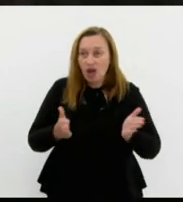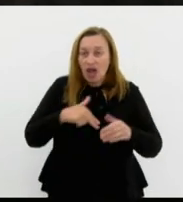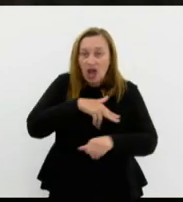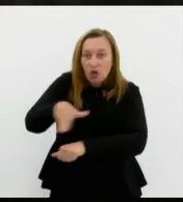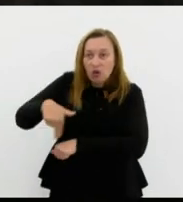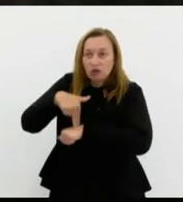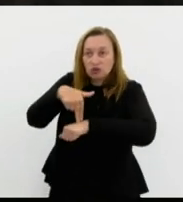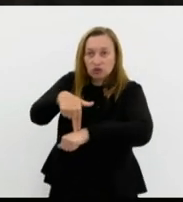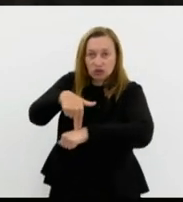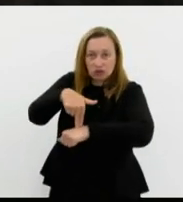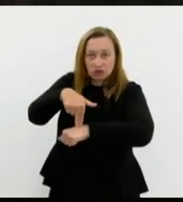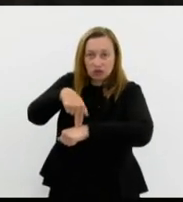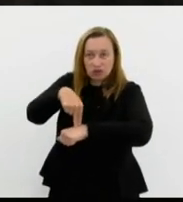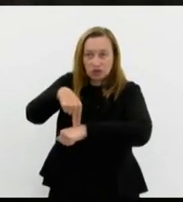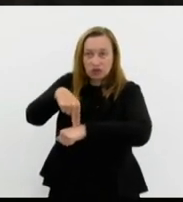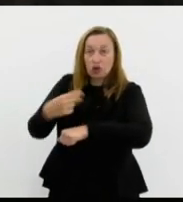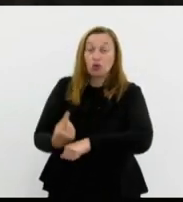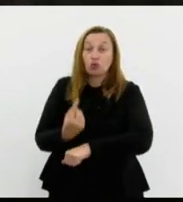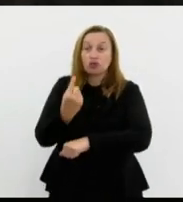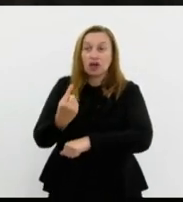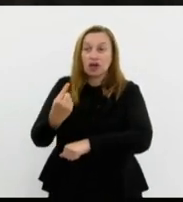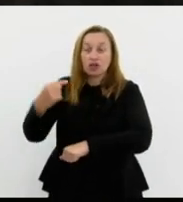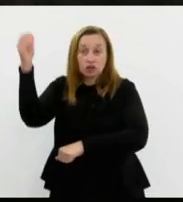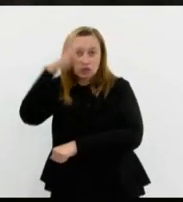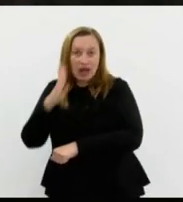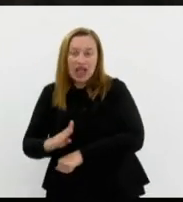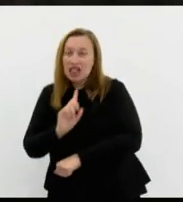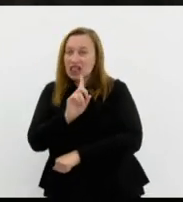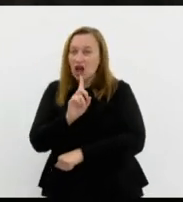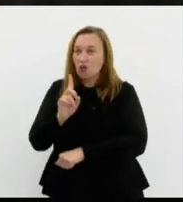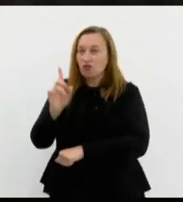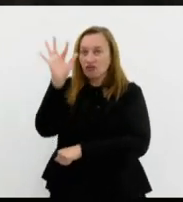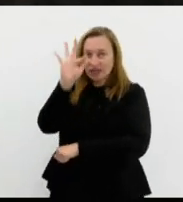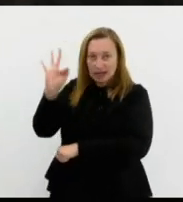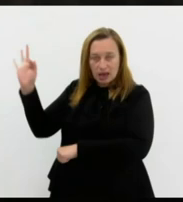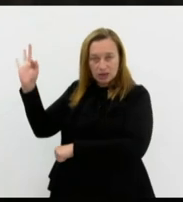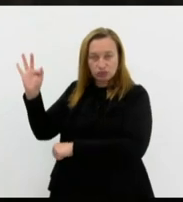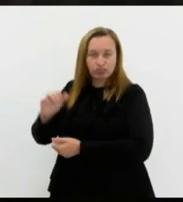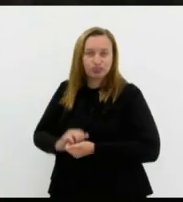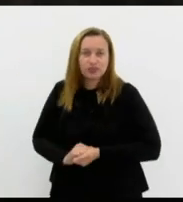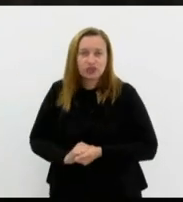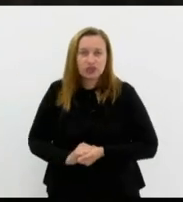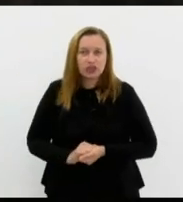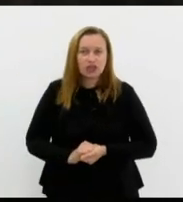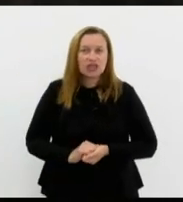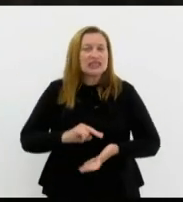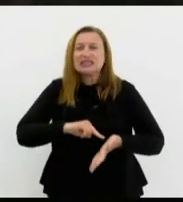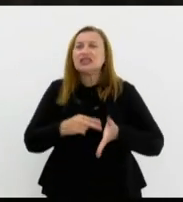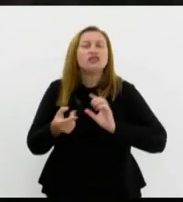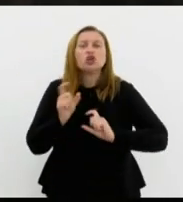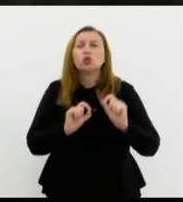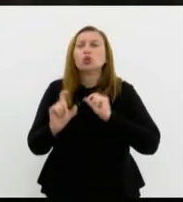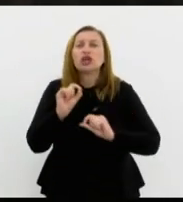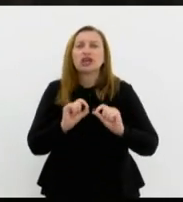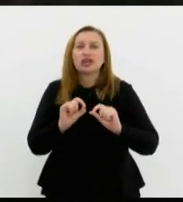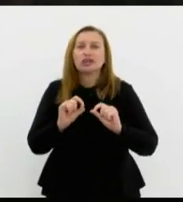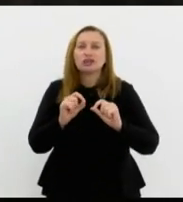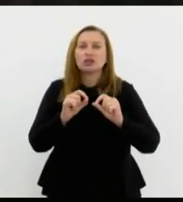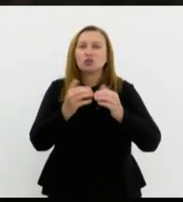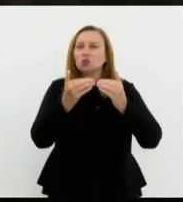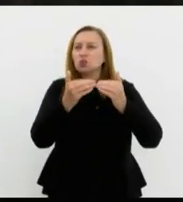Unitária do Brasil, e não uma federação. e com isso descumprem